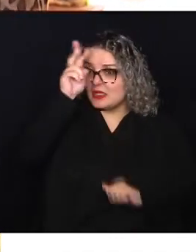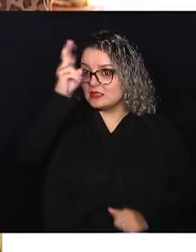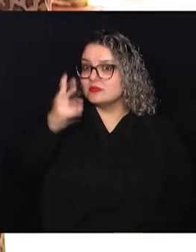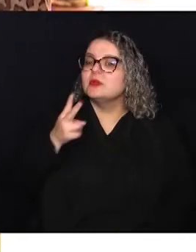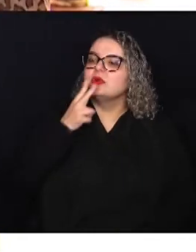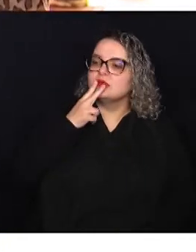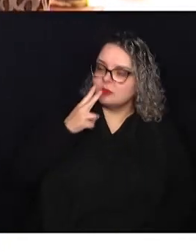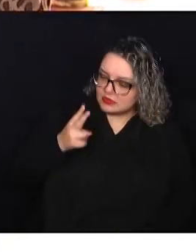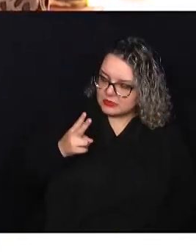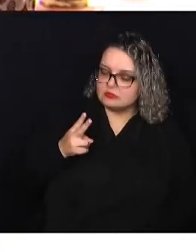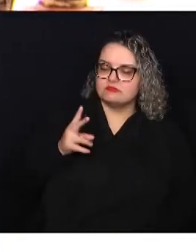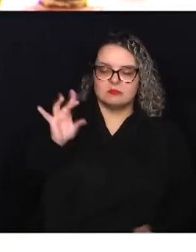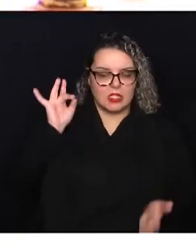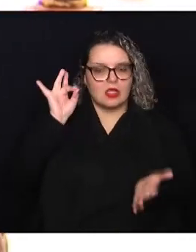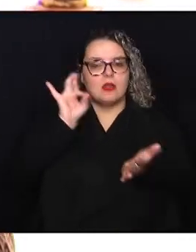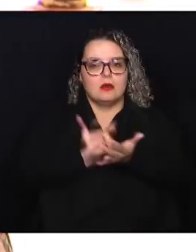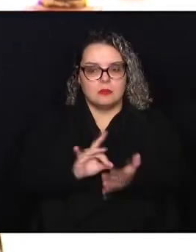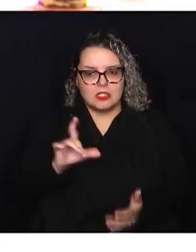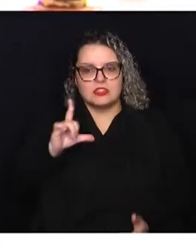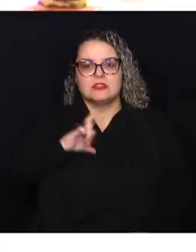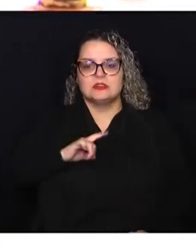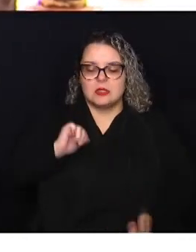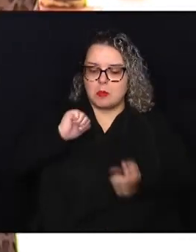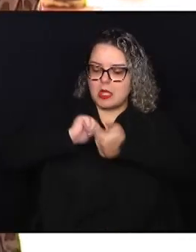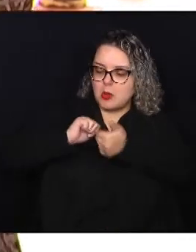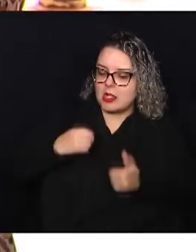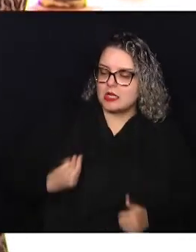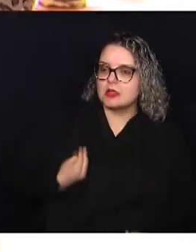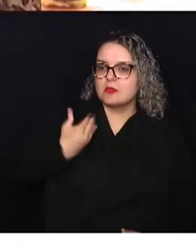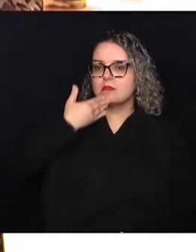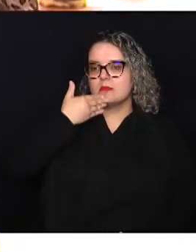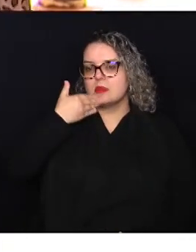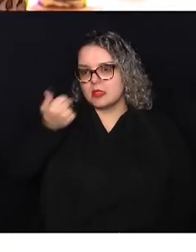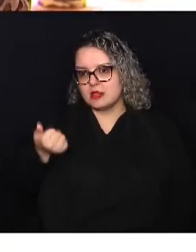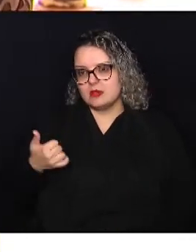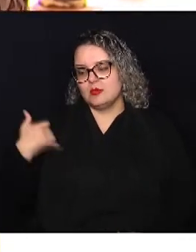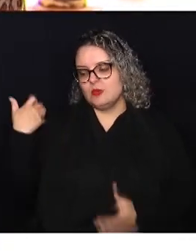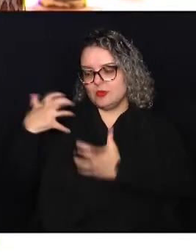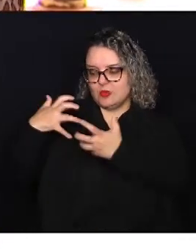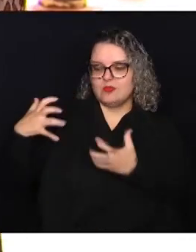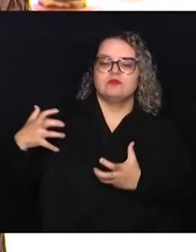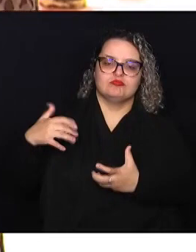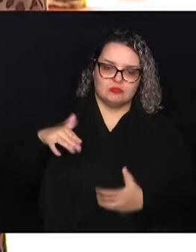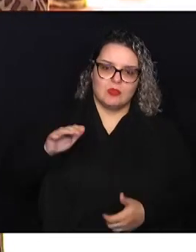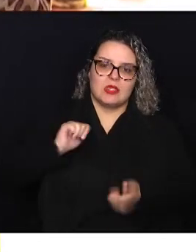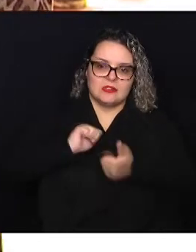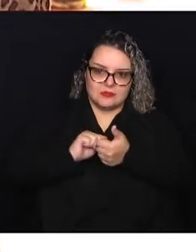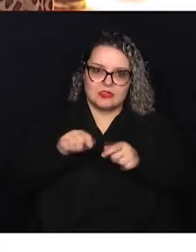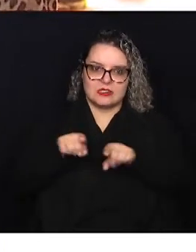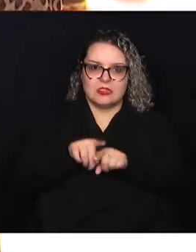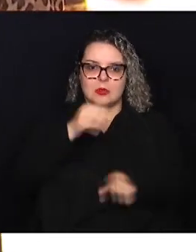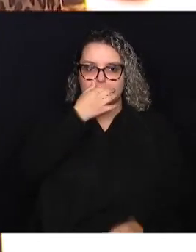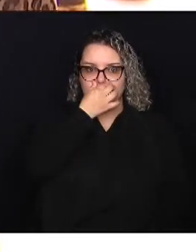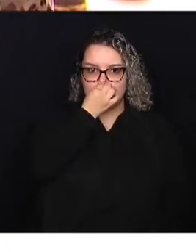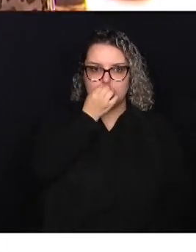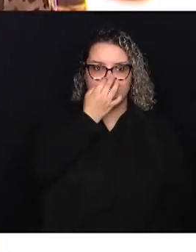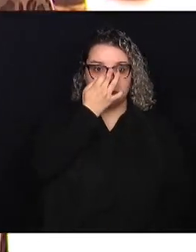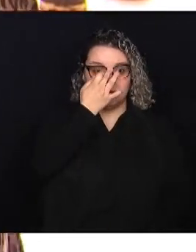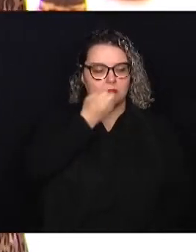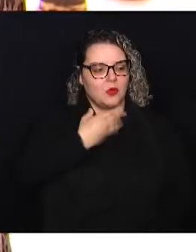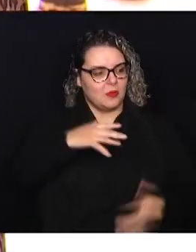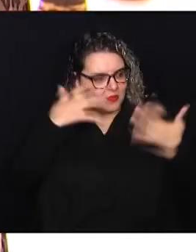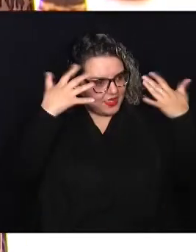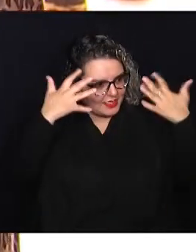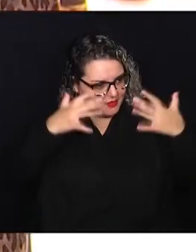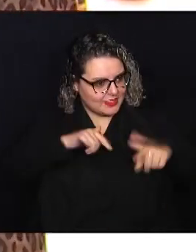cigarro, realmente você tem uma qualidade de vida e o envelhecer com mais qualidade também. Boa, boa. Parabéns então